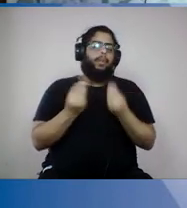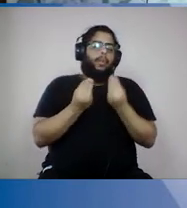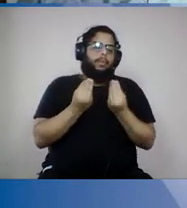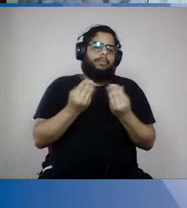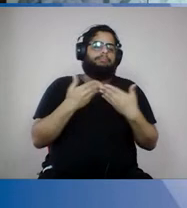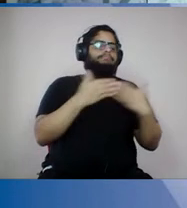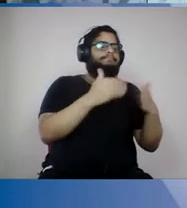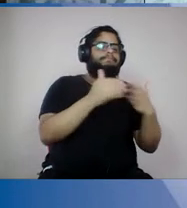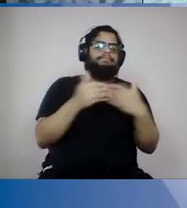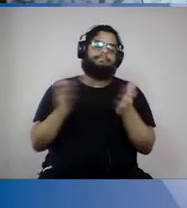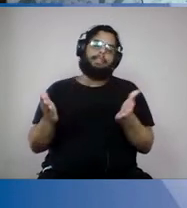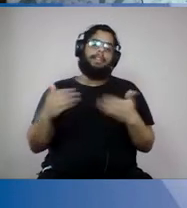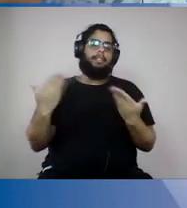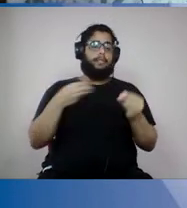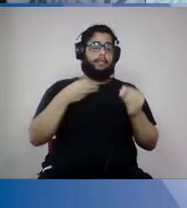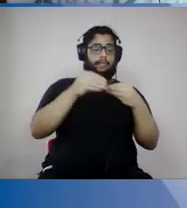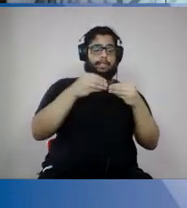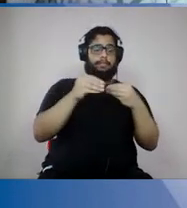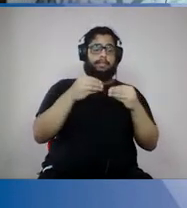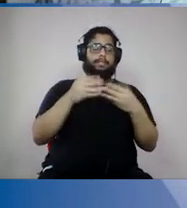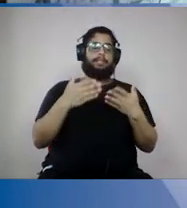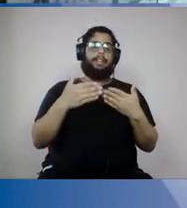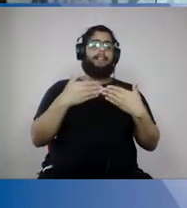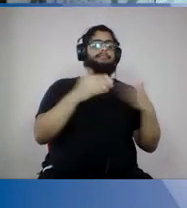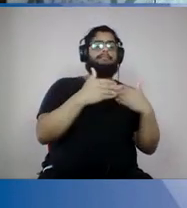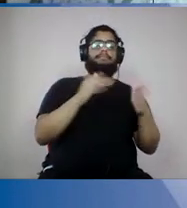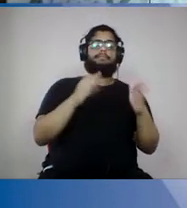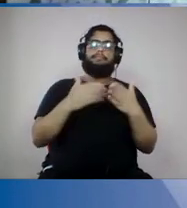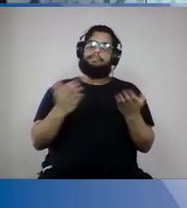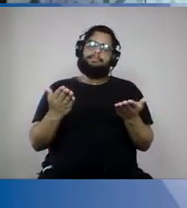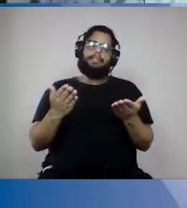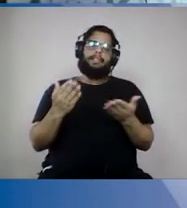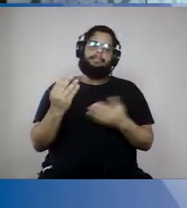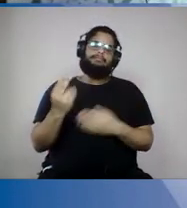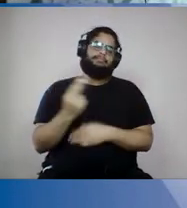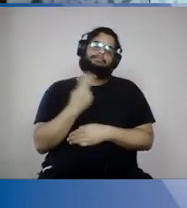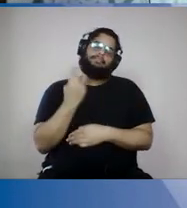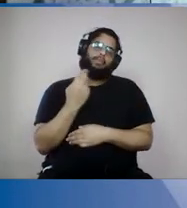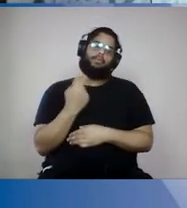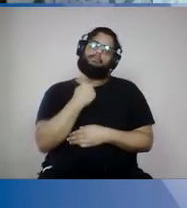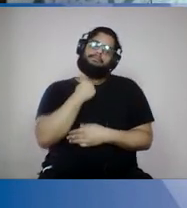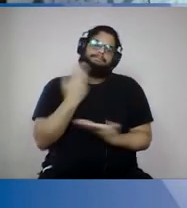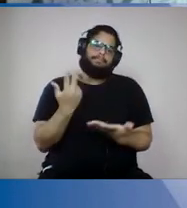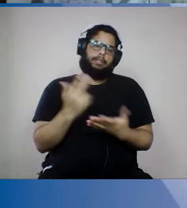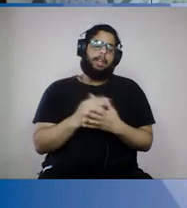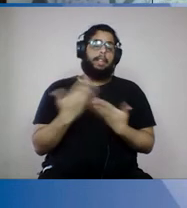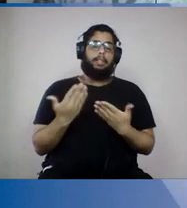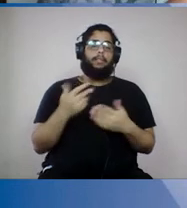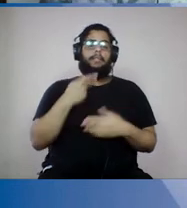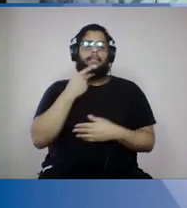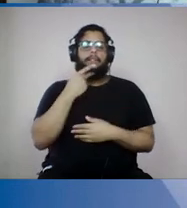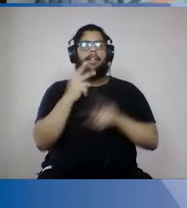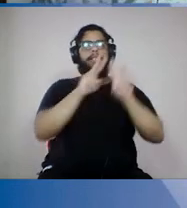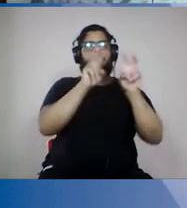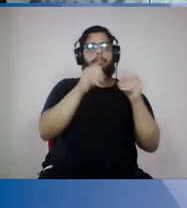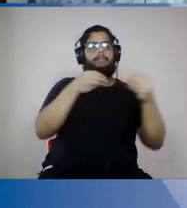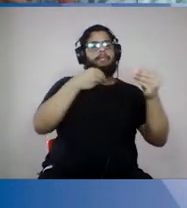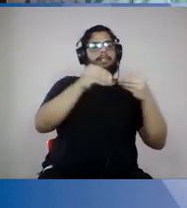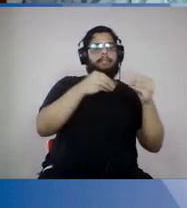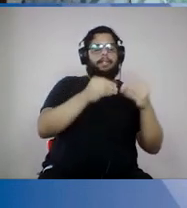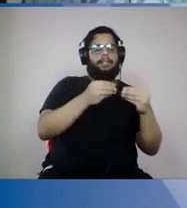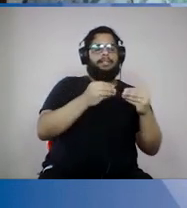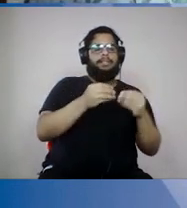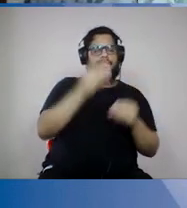qualquer flexibilização de atividade tem como pré-requisito o combate à pandemia, então a gente não pode ficar conversando só sobre flexibilização sem